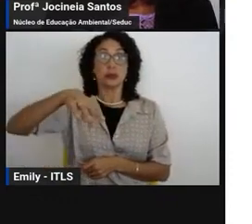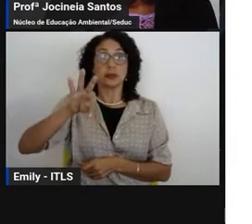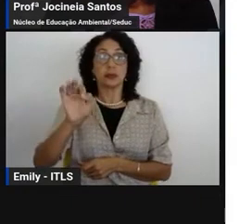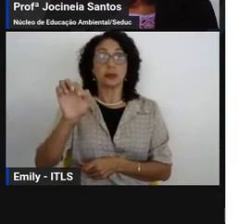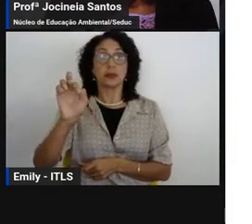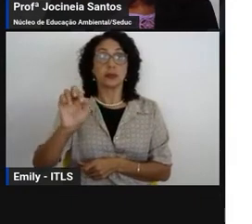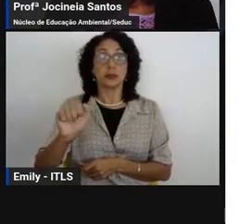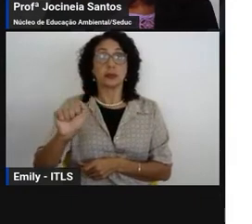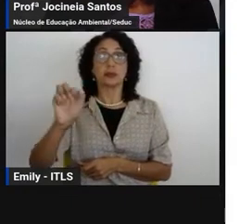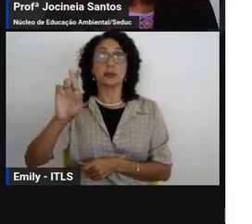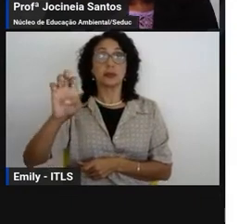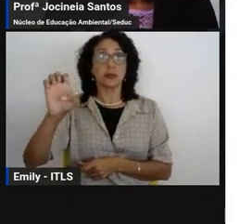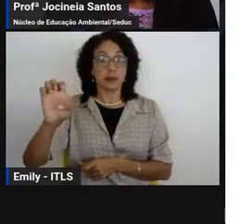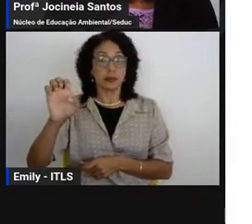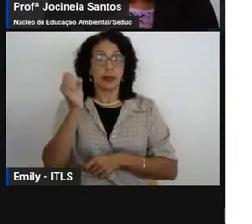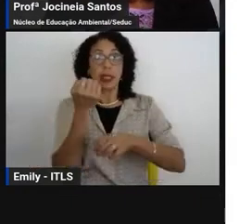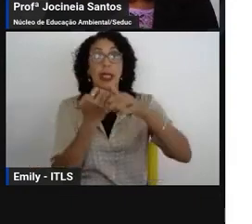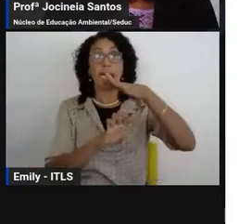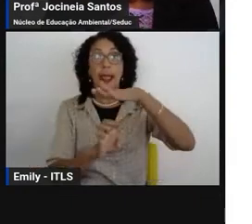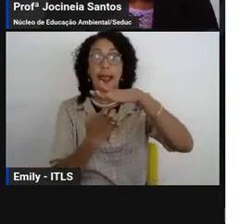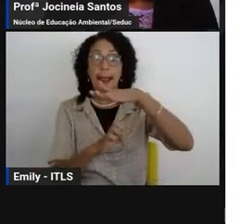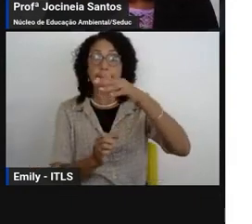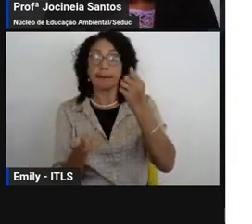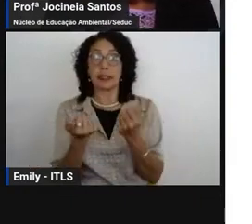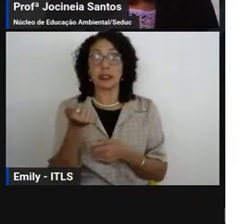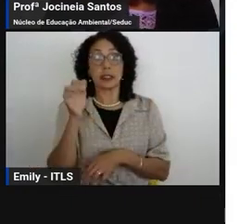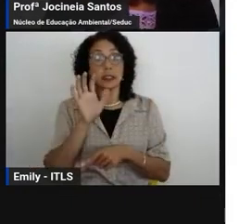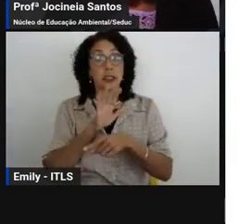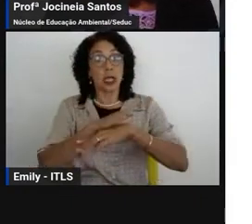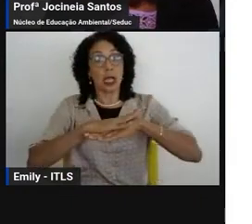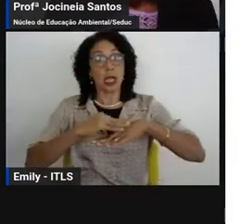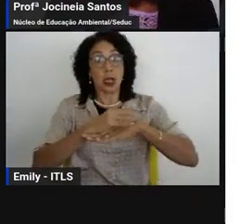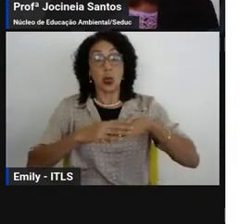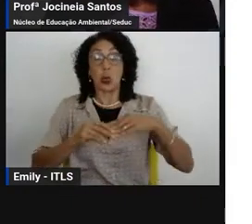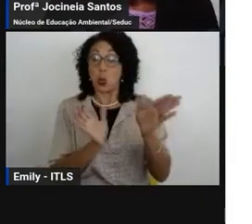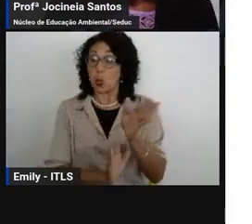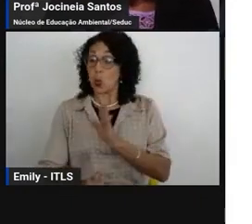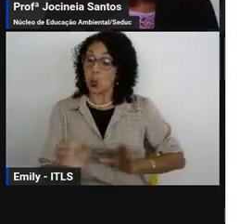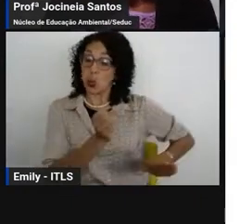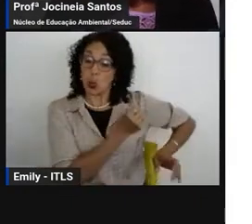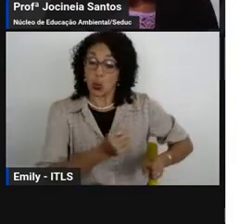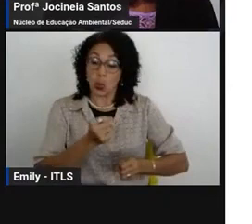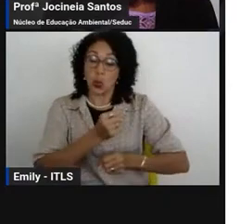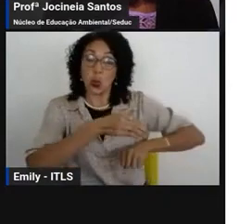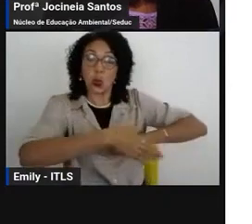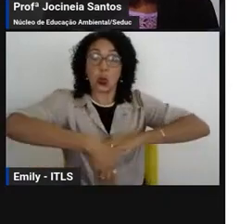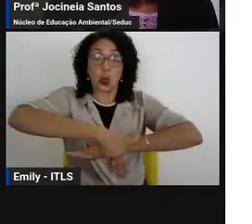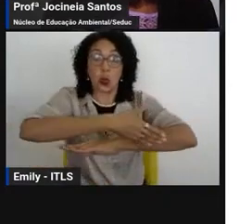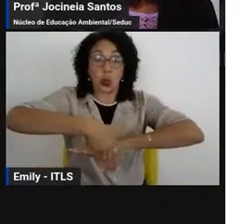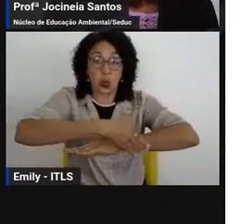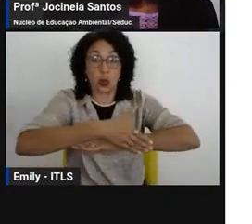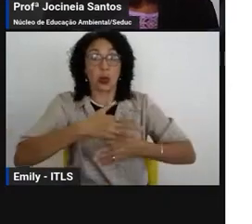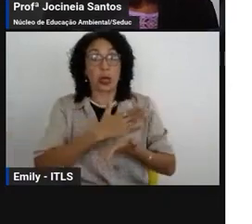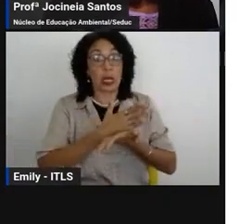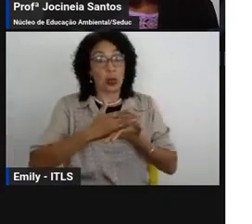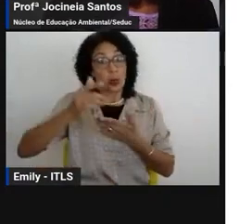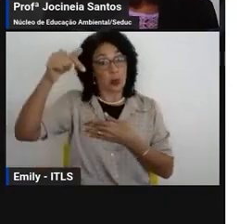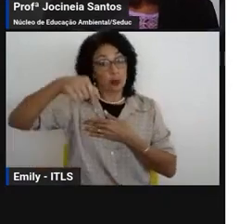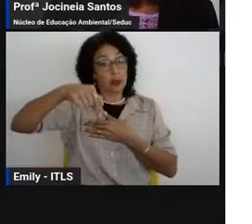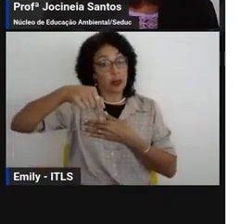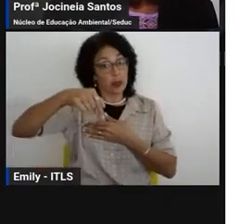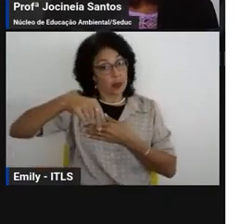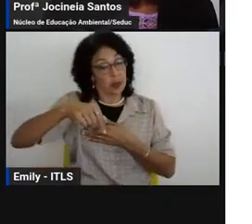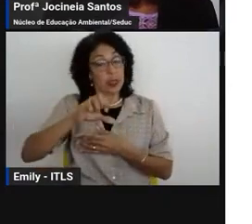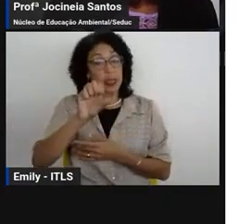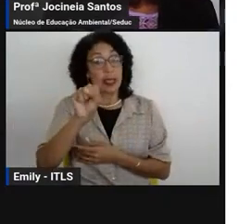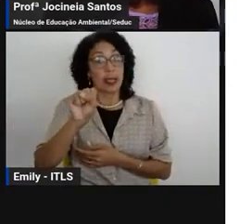ambiental o start da campanha ocorreu aqui na própria Seduc como vocês podem visualizar